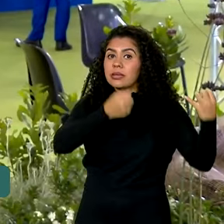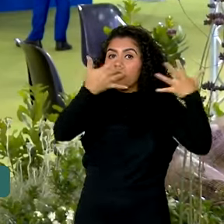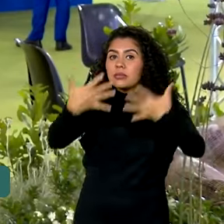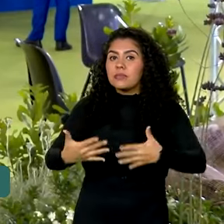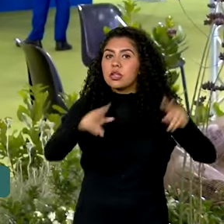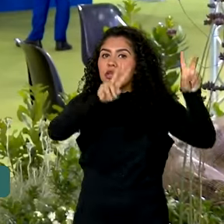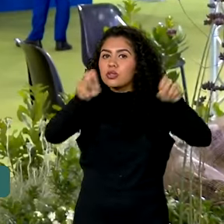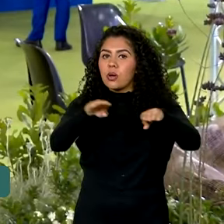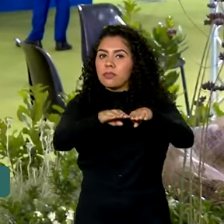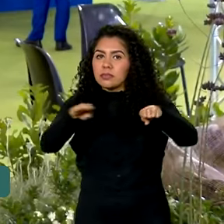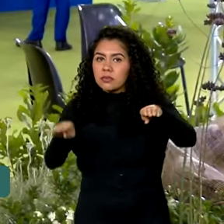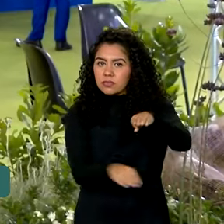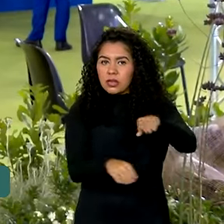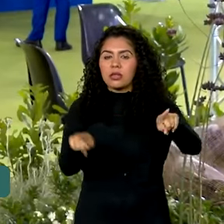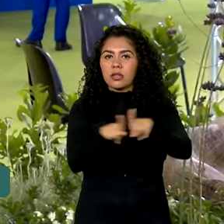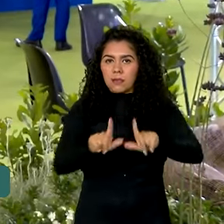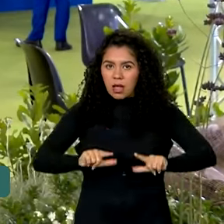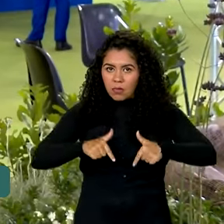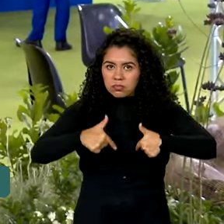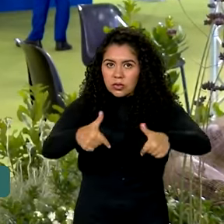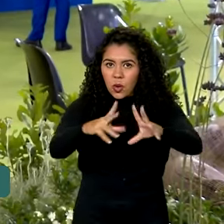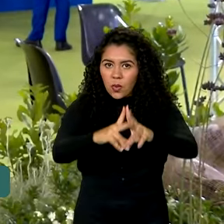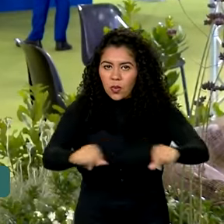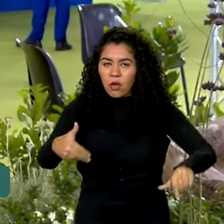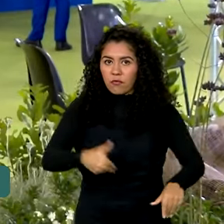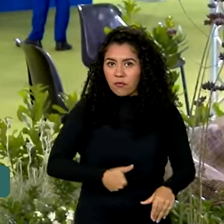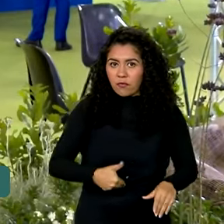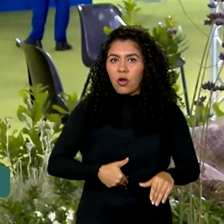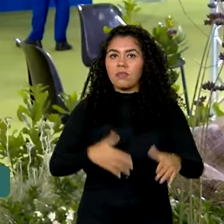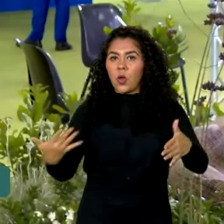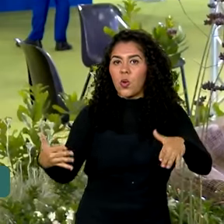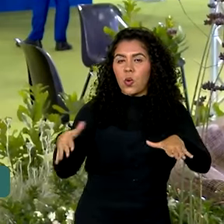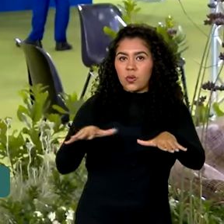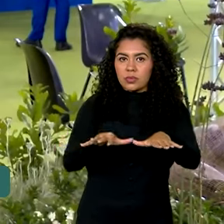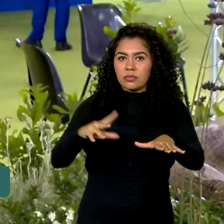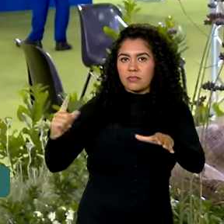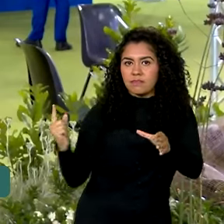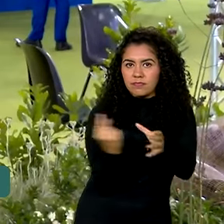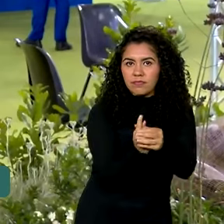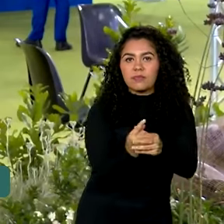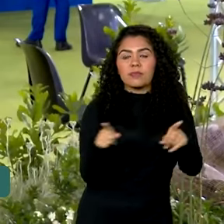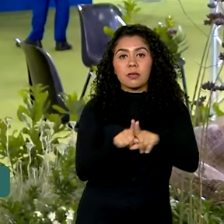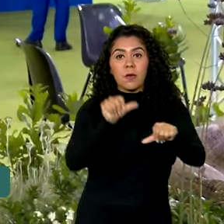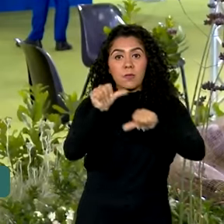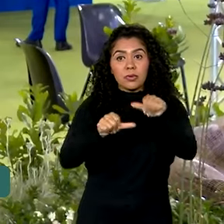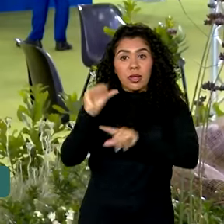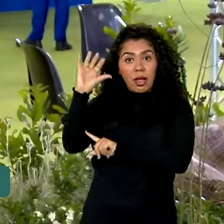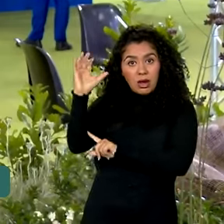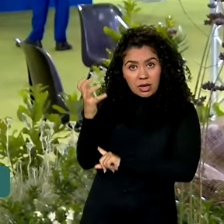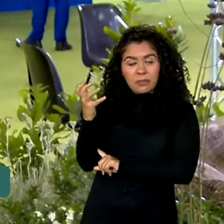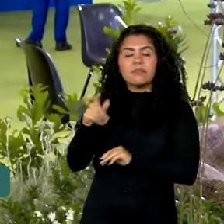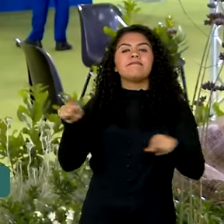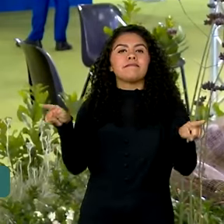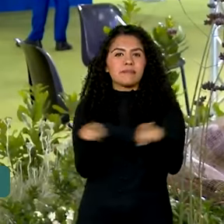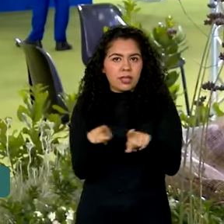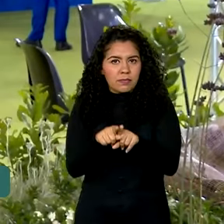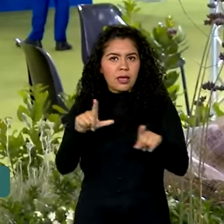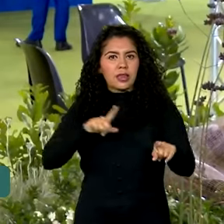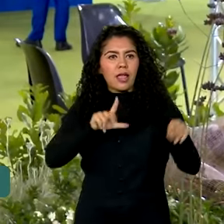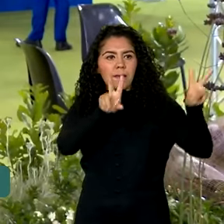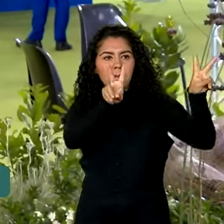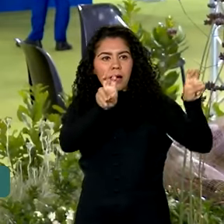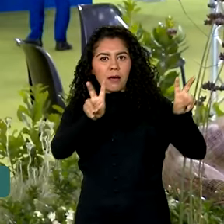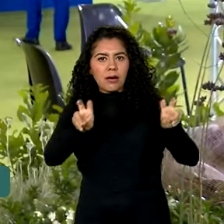desigualdades e combate à fome, inclusão social e mudanças climáticas. Também devem estar na pauta desse